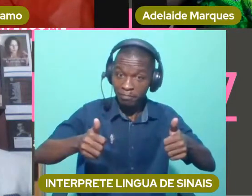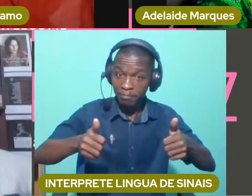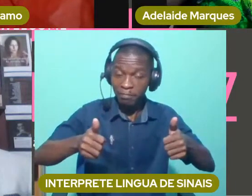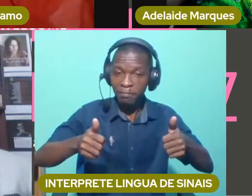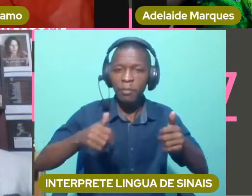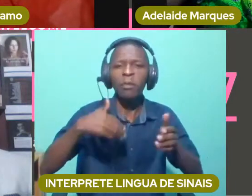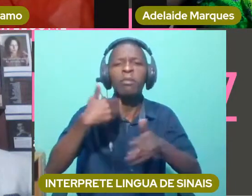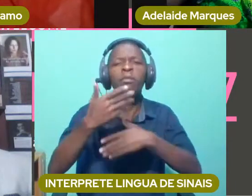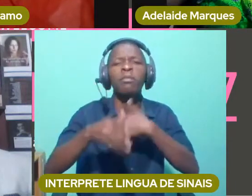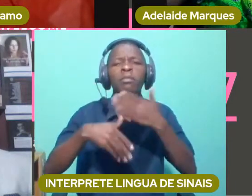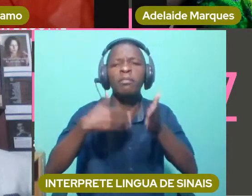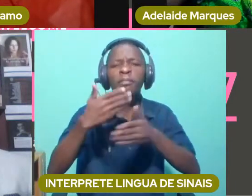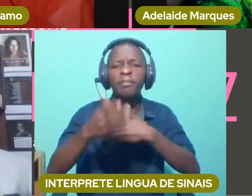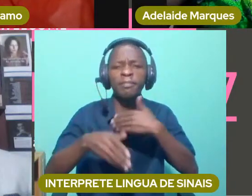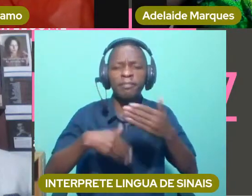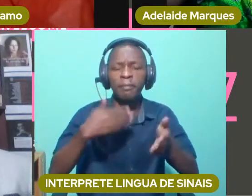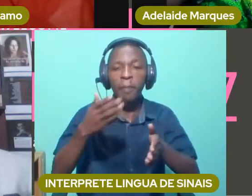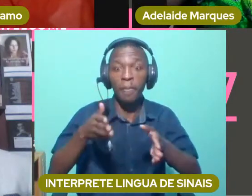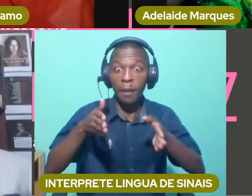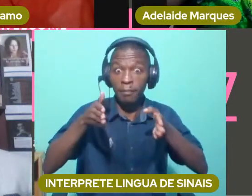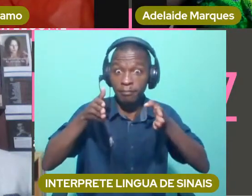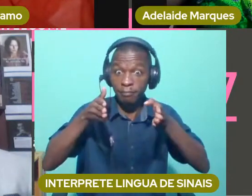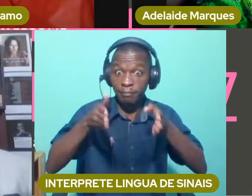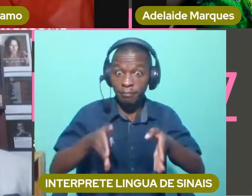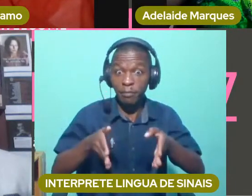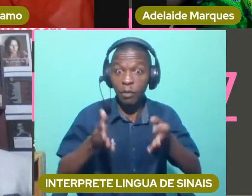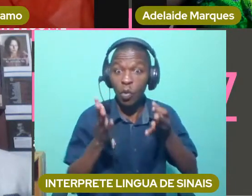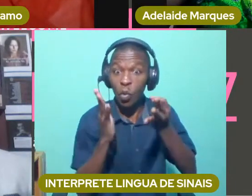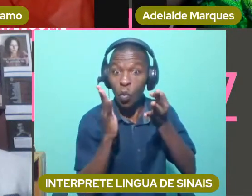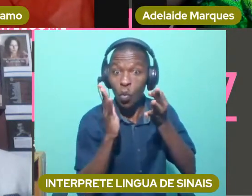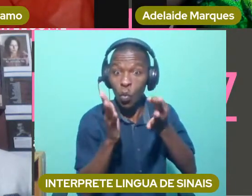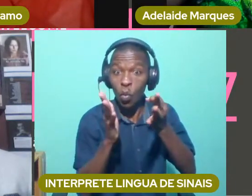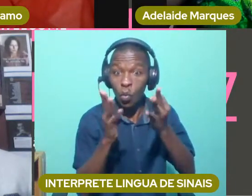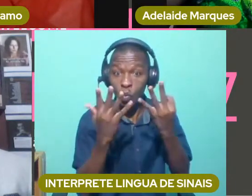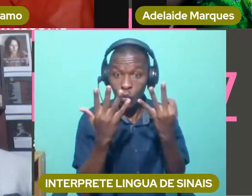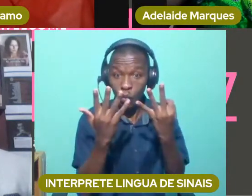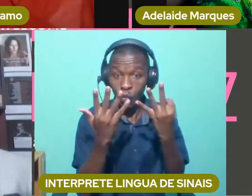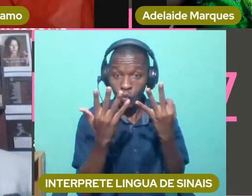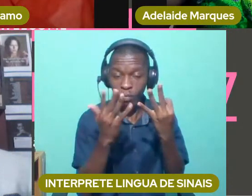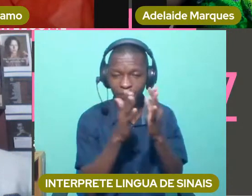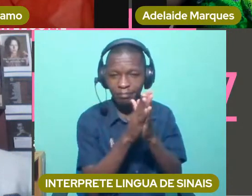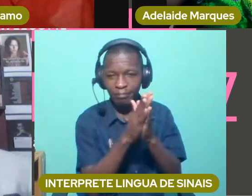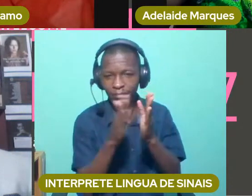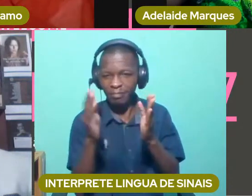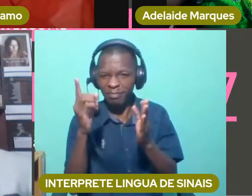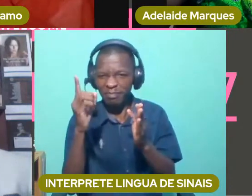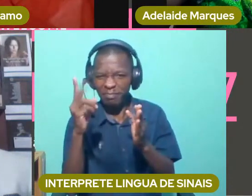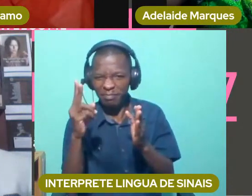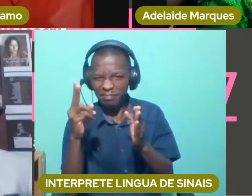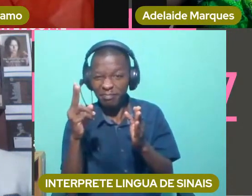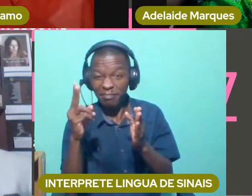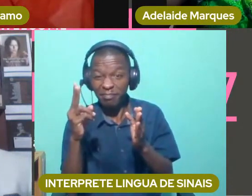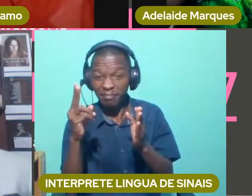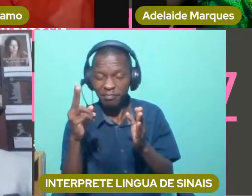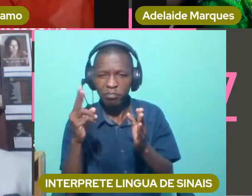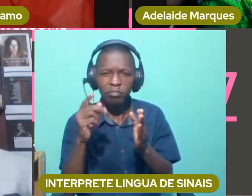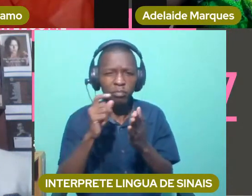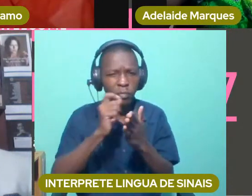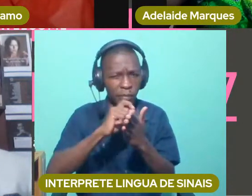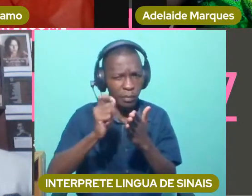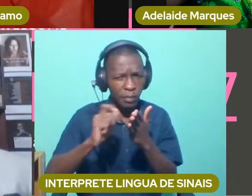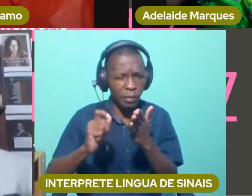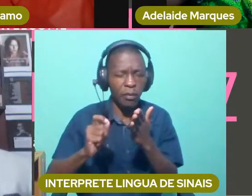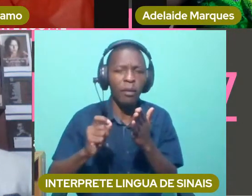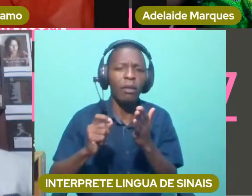ensino secundário, também não tive nenhuma discriminação. Passado algum tempo, meu pai abandonou, deixou de ser